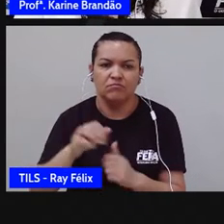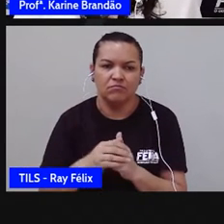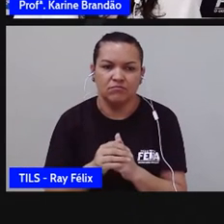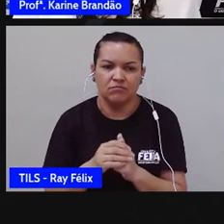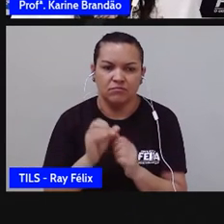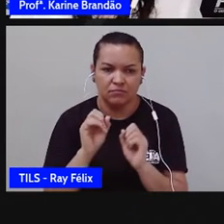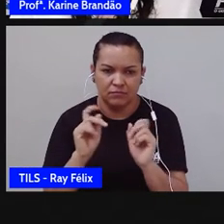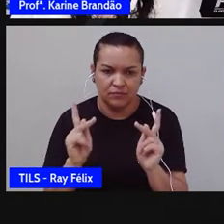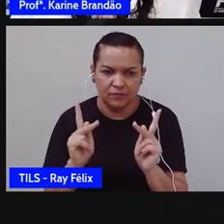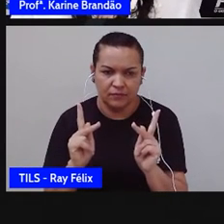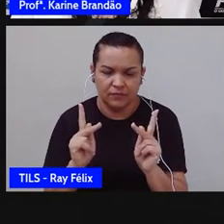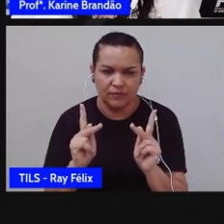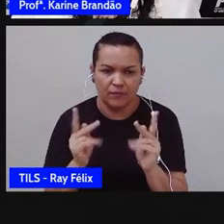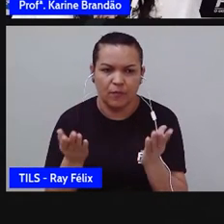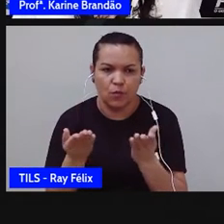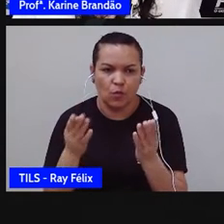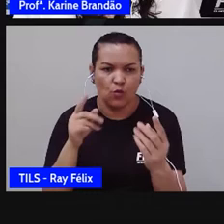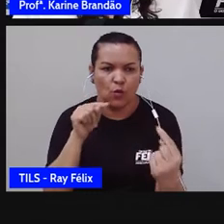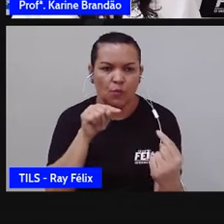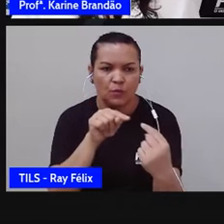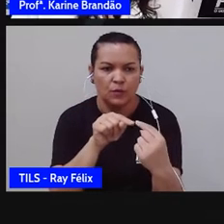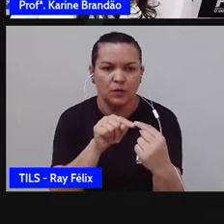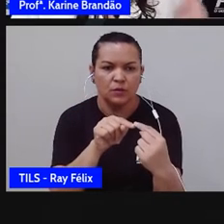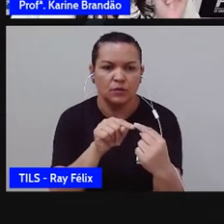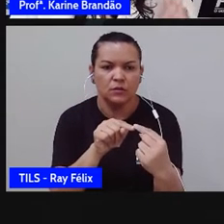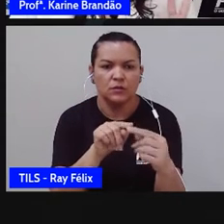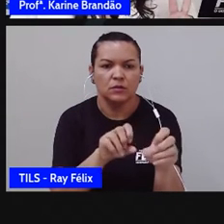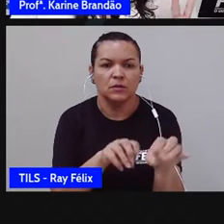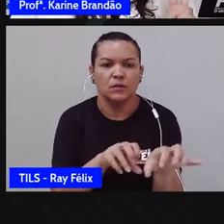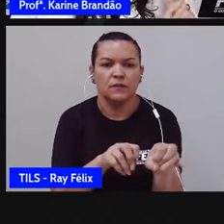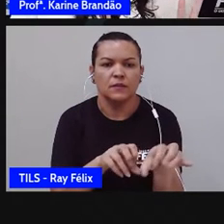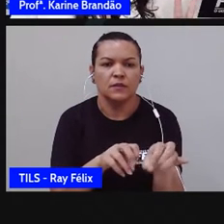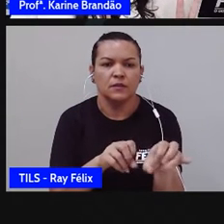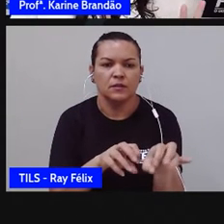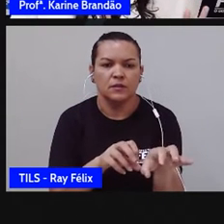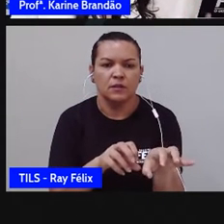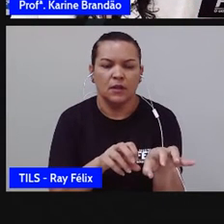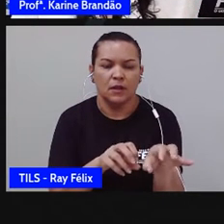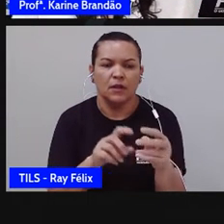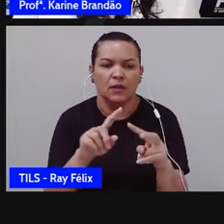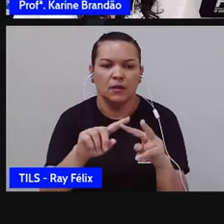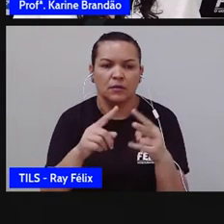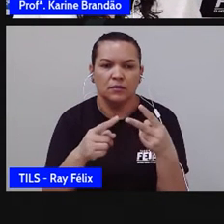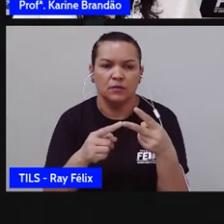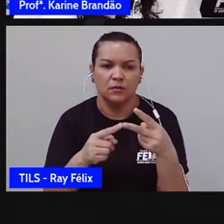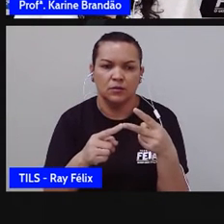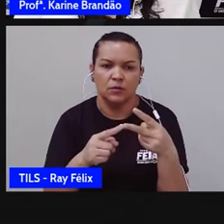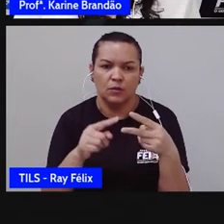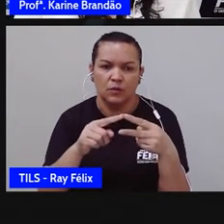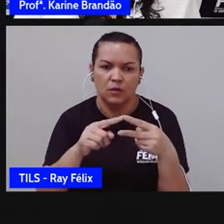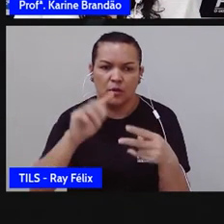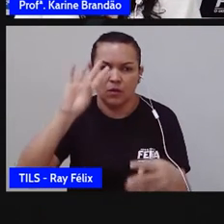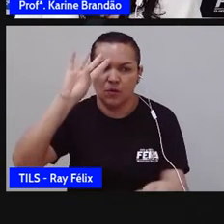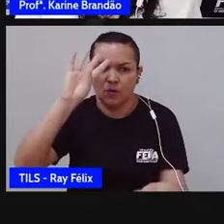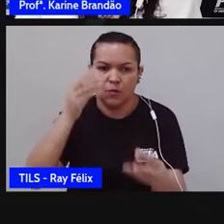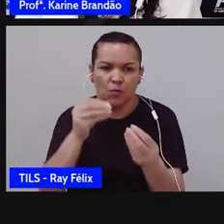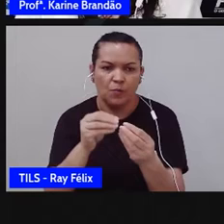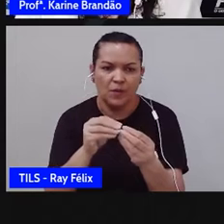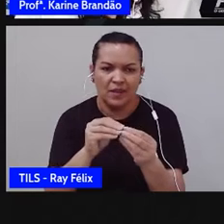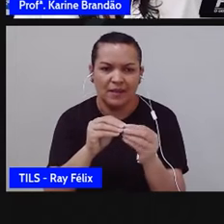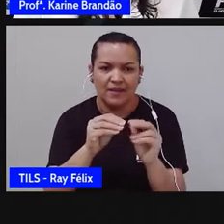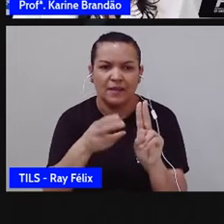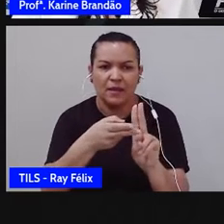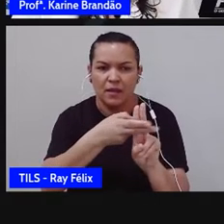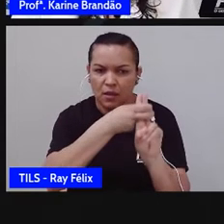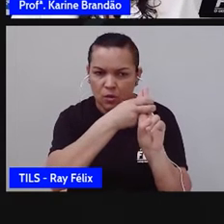Para o objetivo da nossa aula de hoje, nós temos, como objetivo, nós temos dois. Compreender o Sistema Único de Saúde,